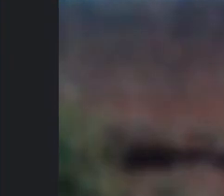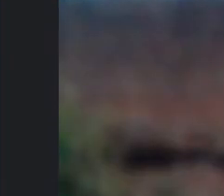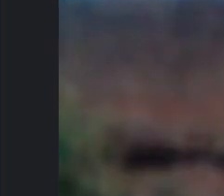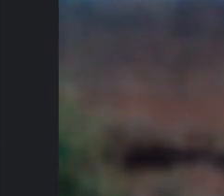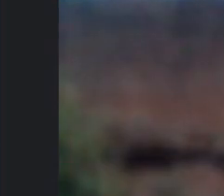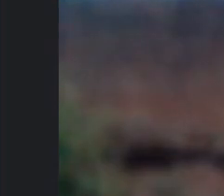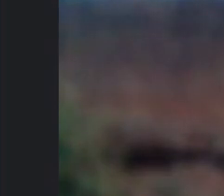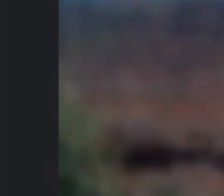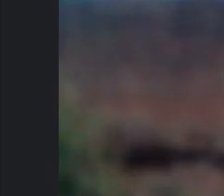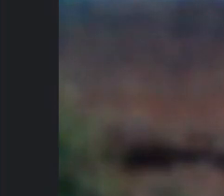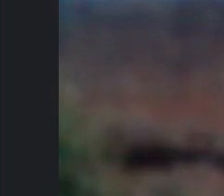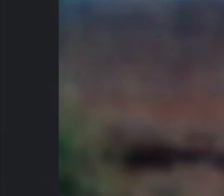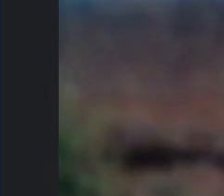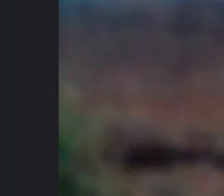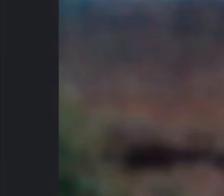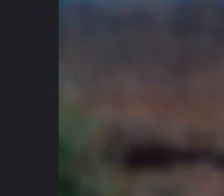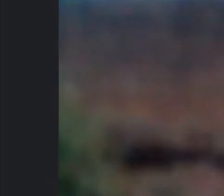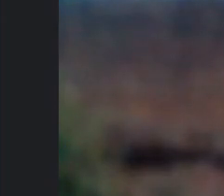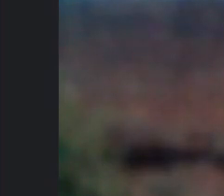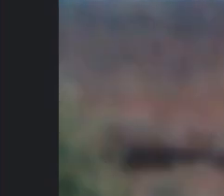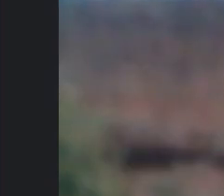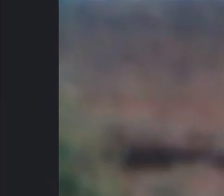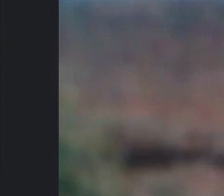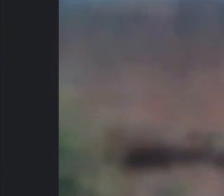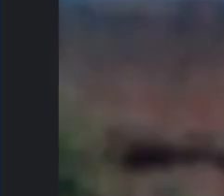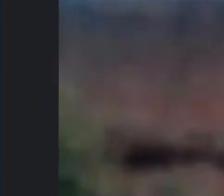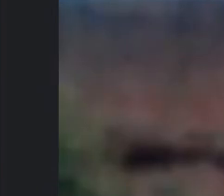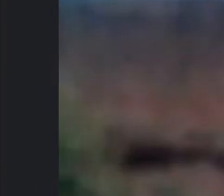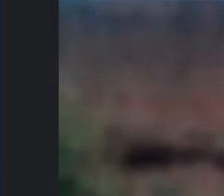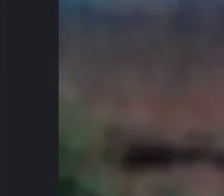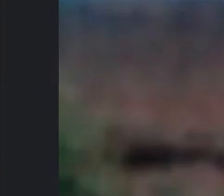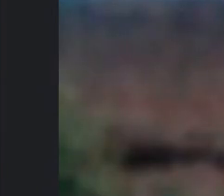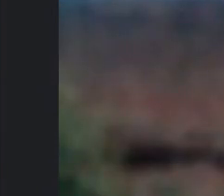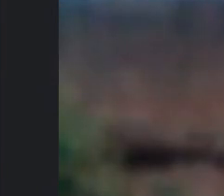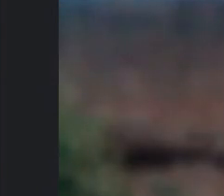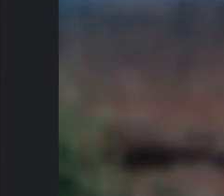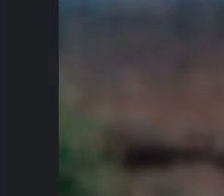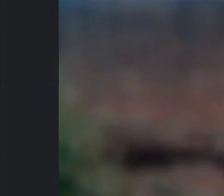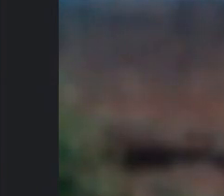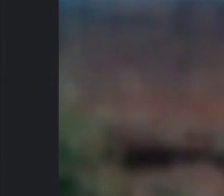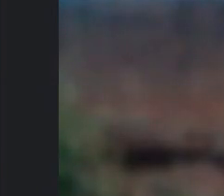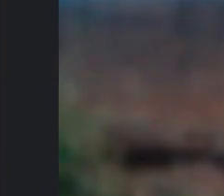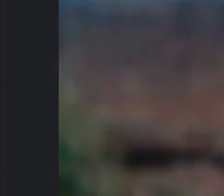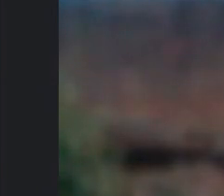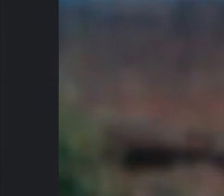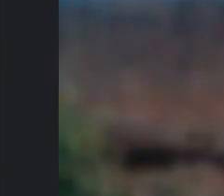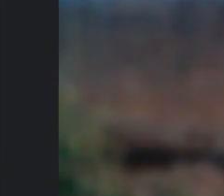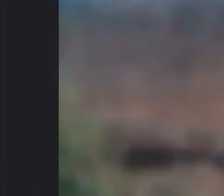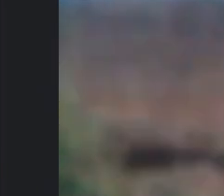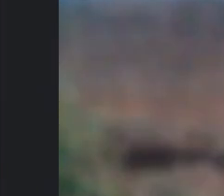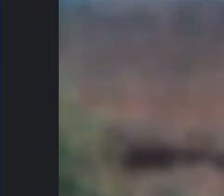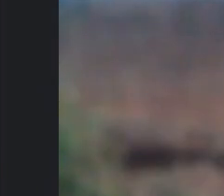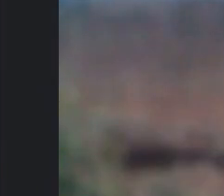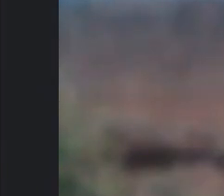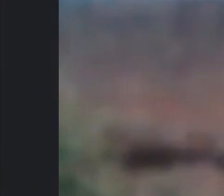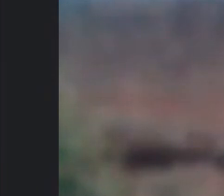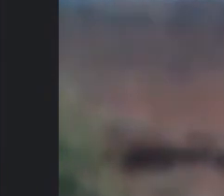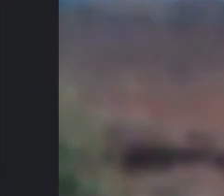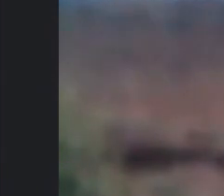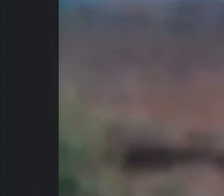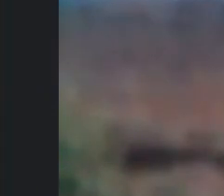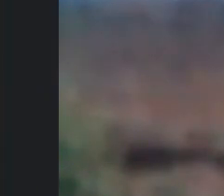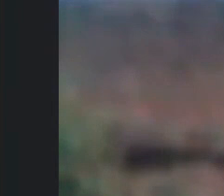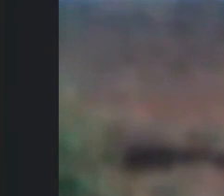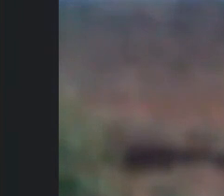e aí eu acho que é importante a gente pensar sobre isso e quando eu digo que essa discussão vai ter que voltar em outro momento porque